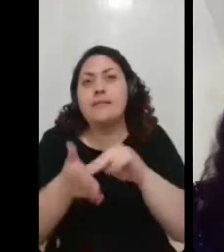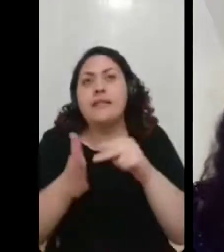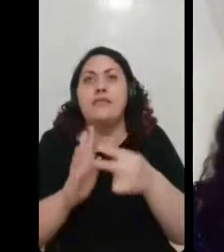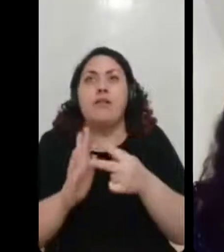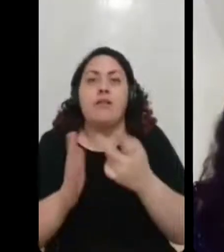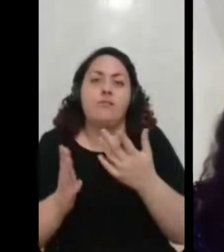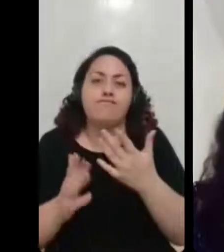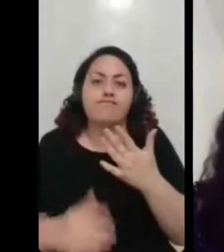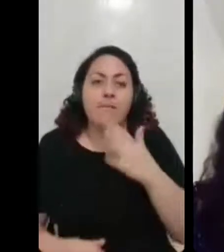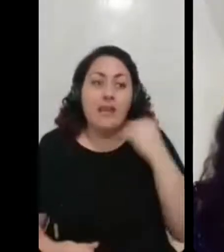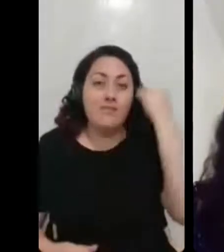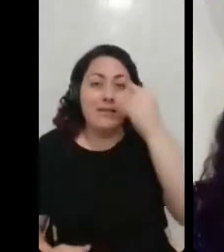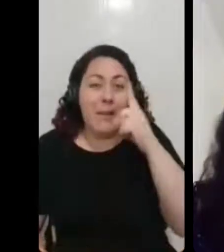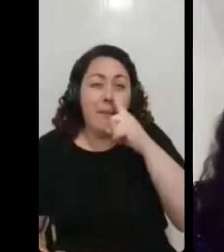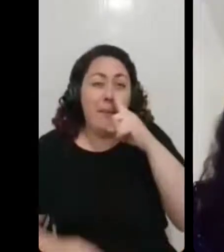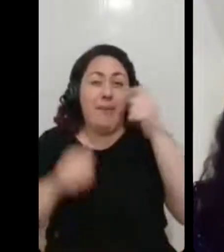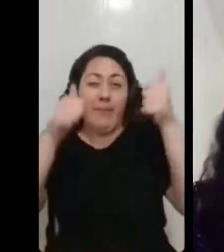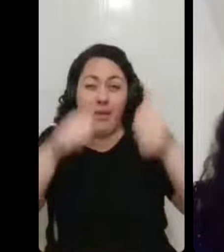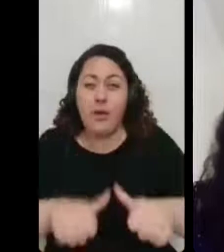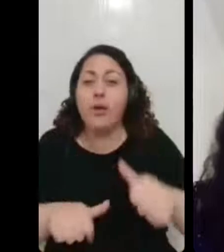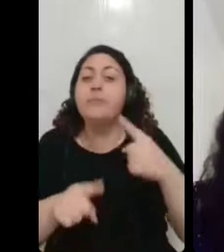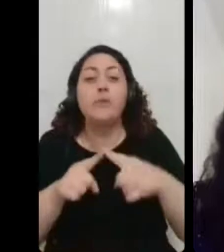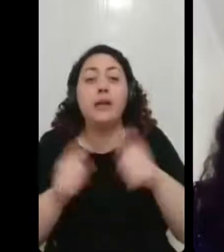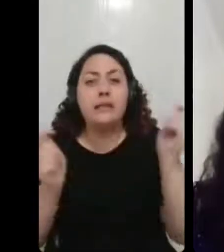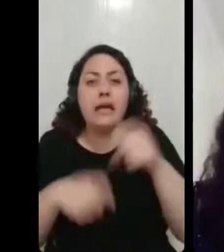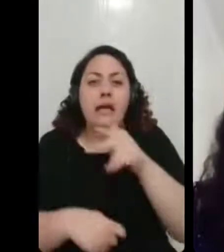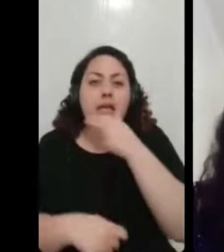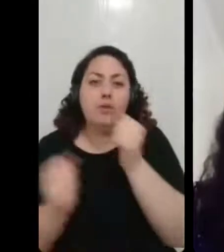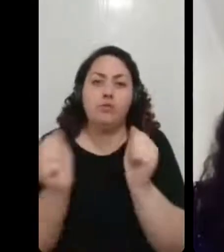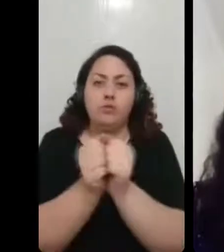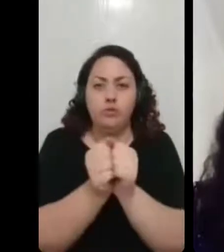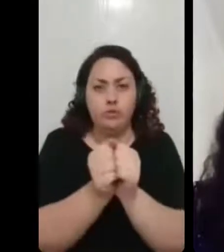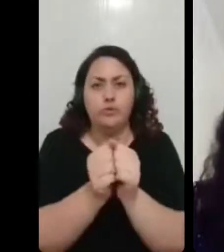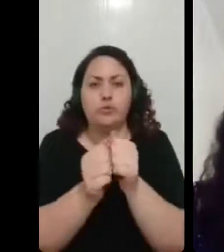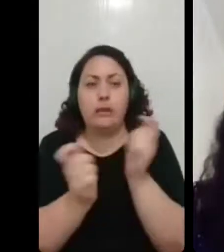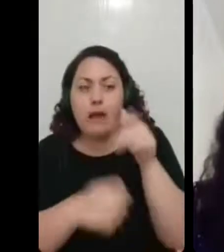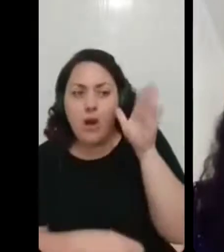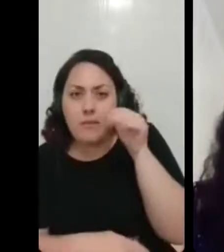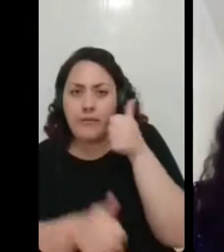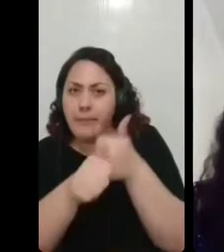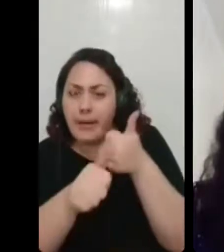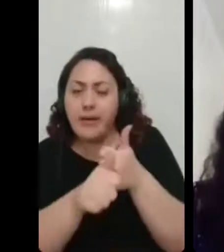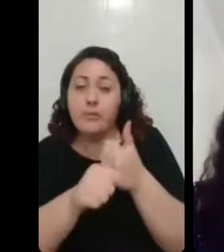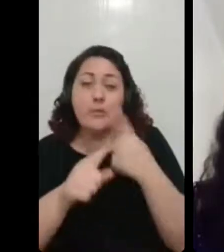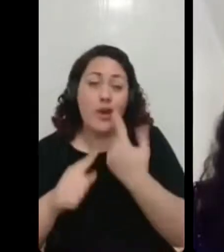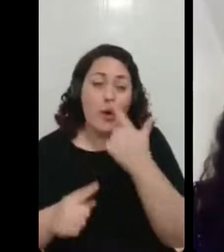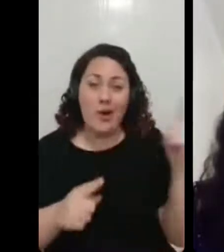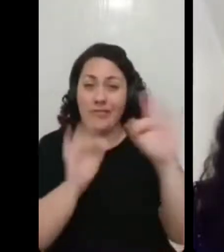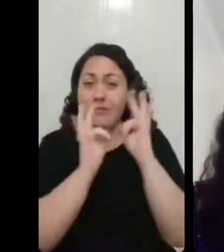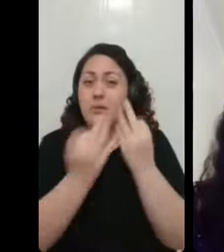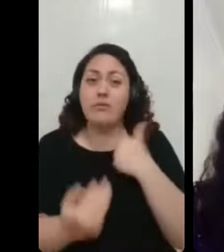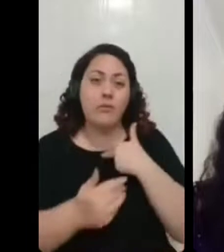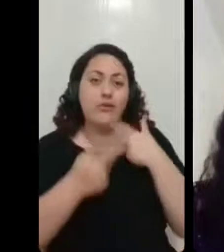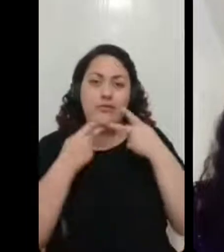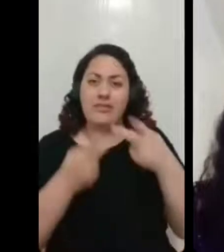poder estar junto, não saber tanto quanto quer, assim, da pessoa, né, do ente querido que tá hospitalizado.